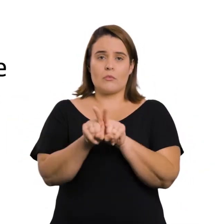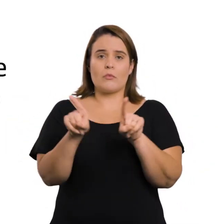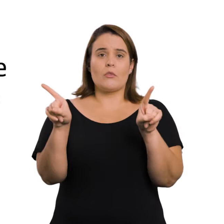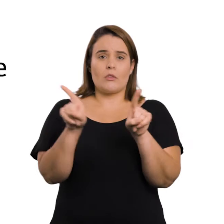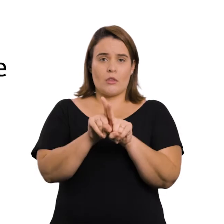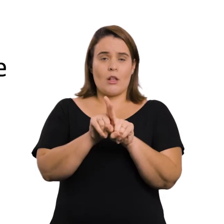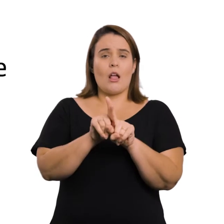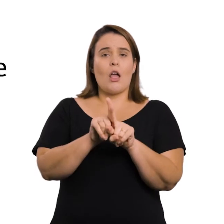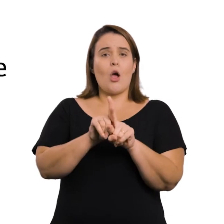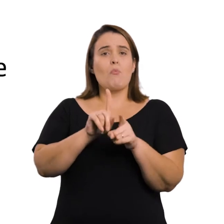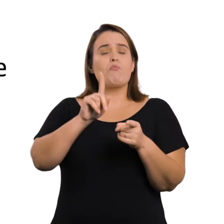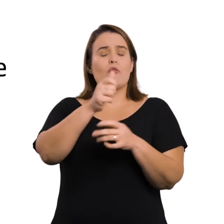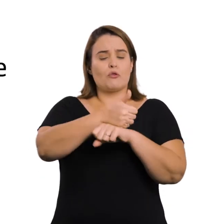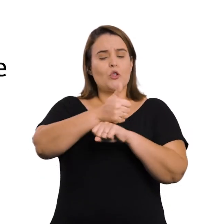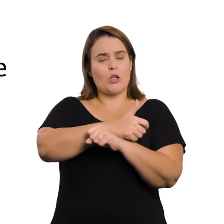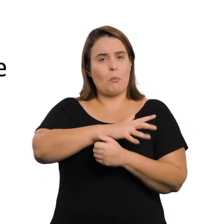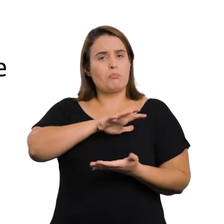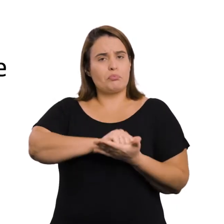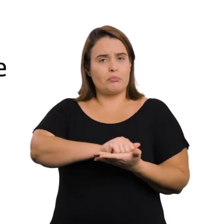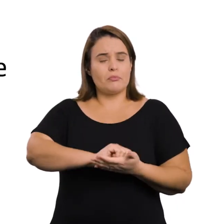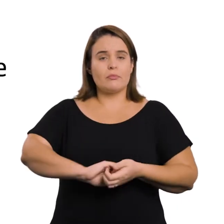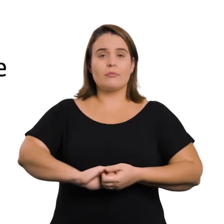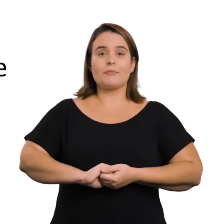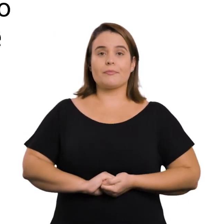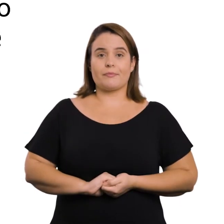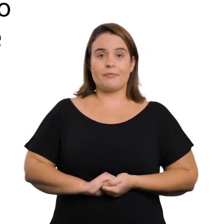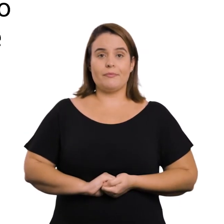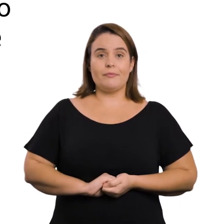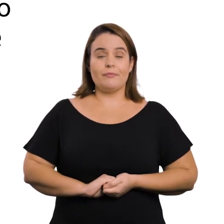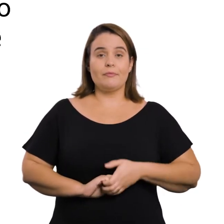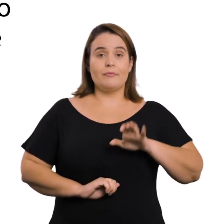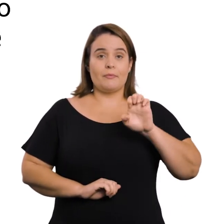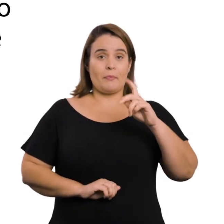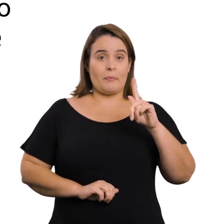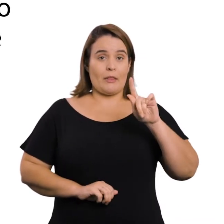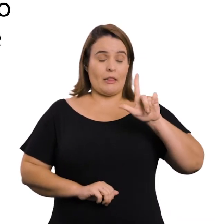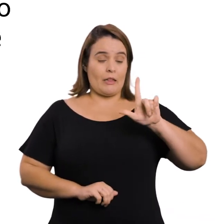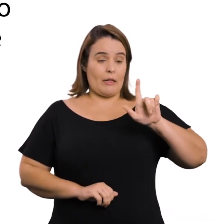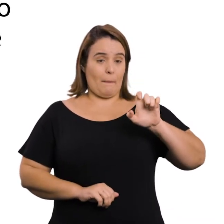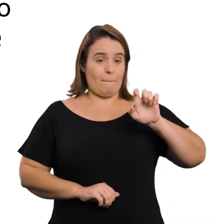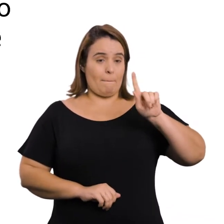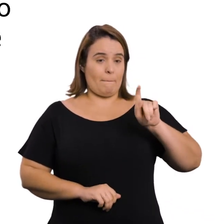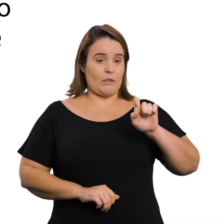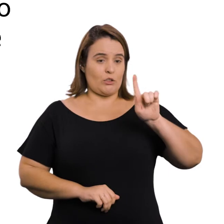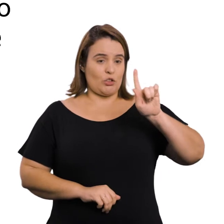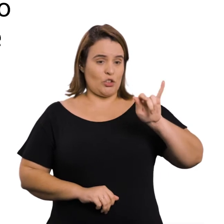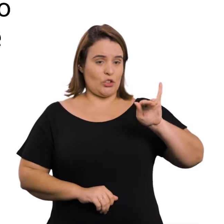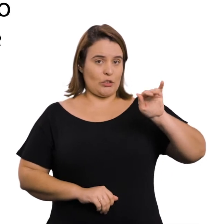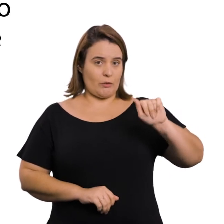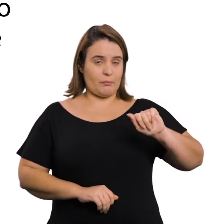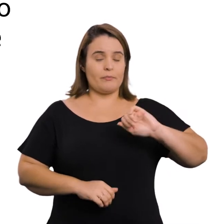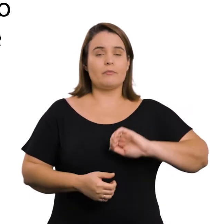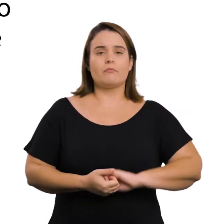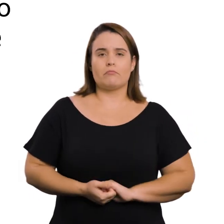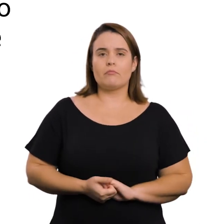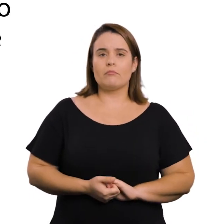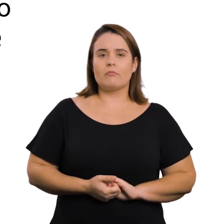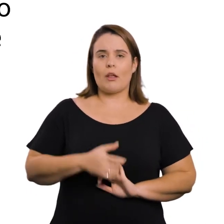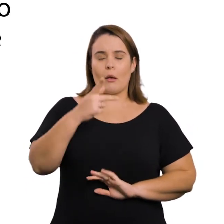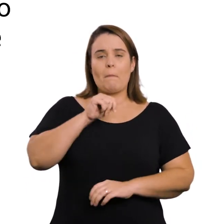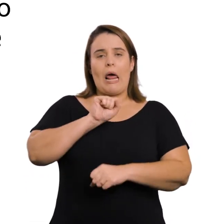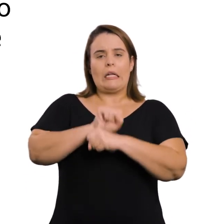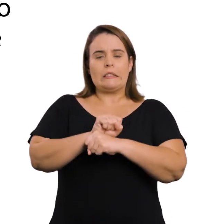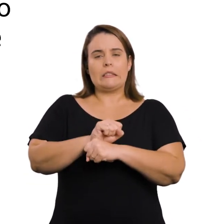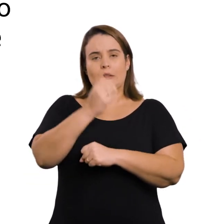certificação e registro profissional para atuar Hemiplegia Tipo de paralisia cerebral